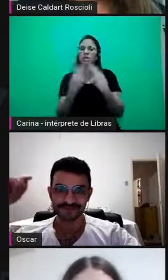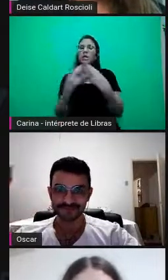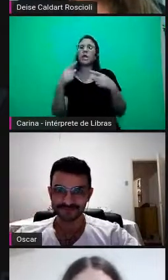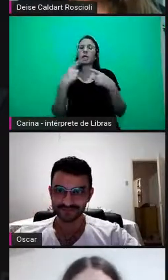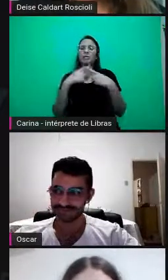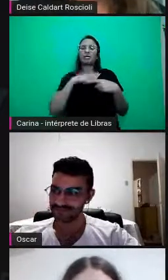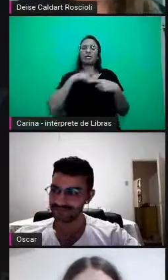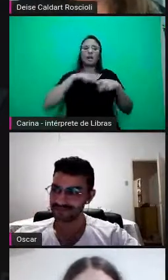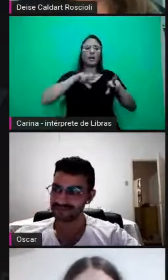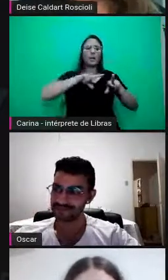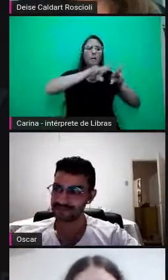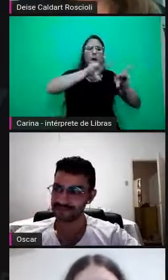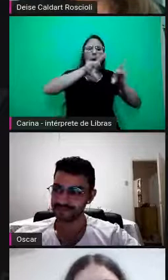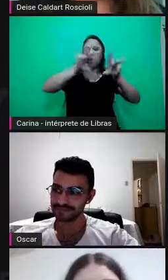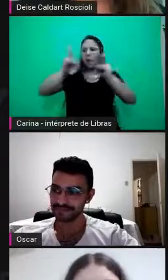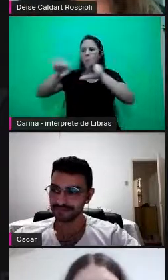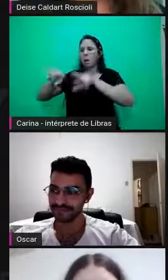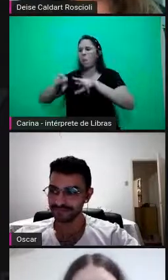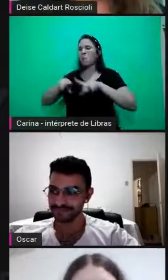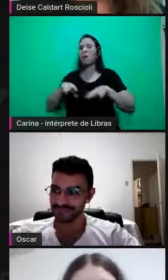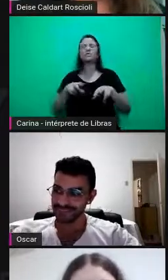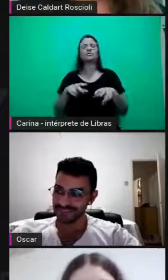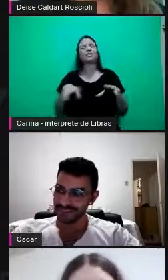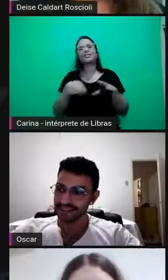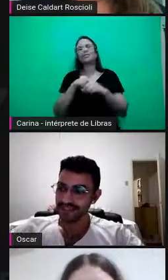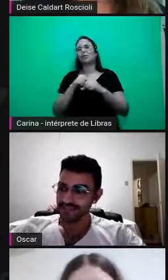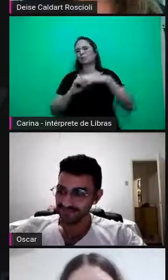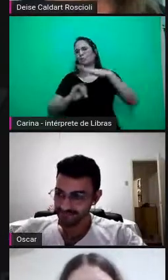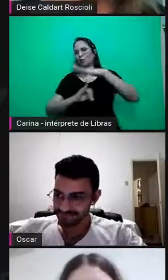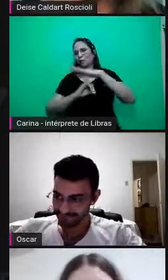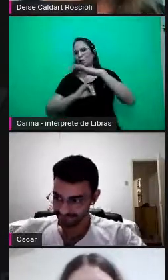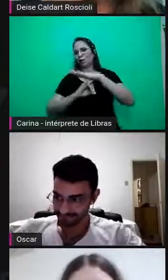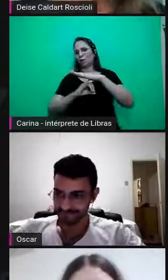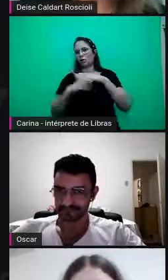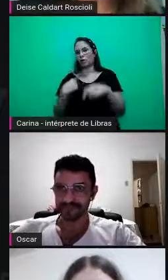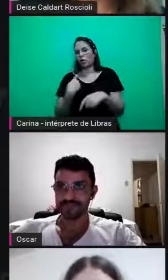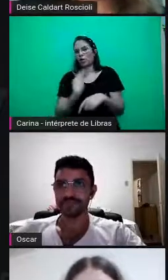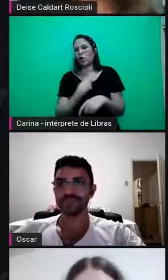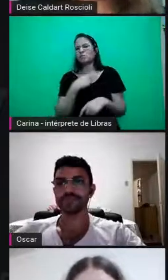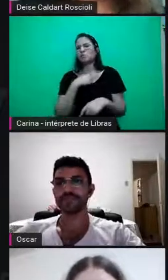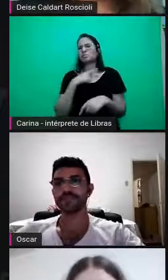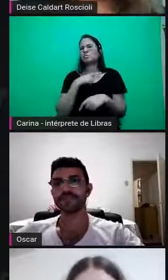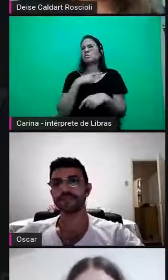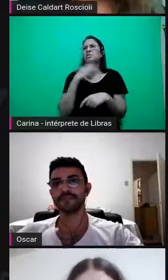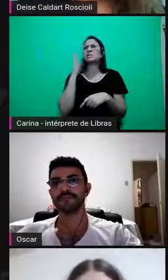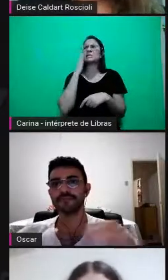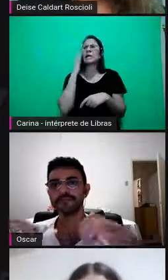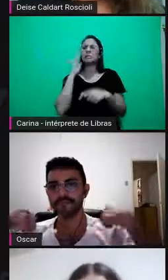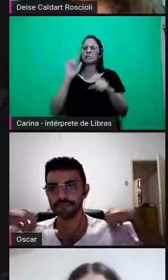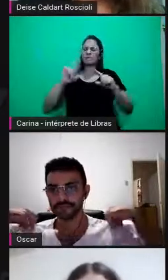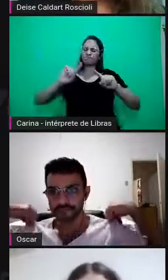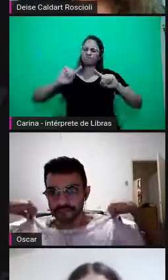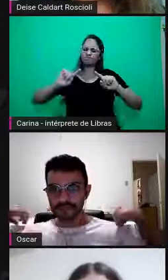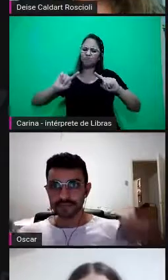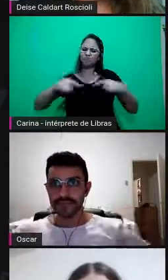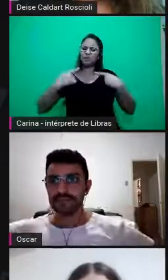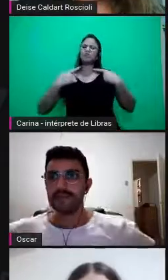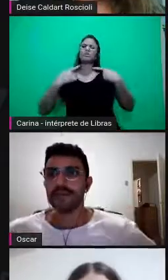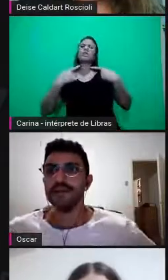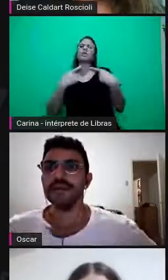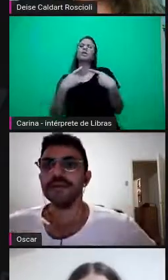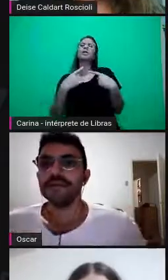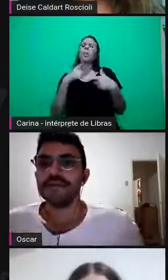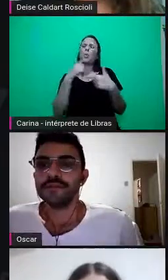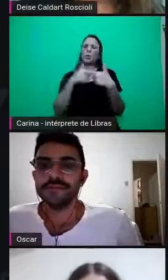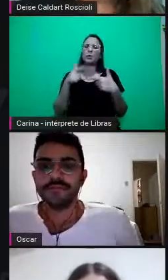o que a gente vivencia de dilemas e de desafios ligados à diversidade no Campos